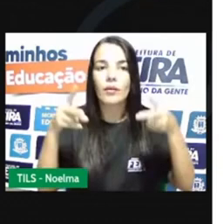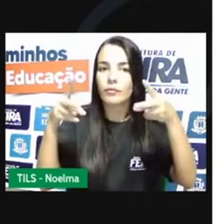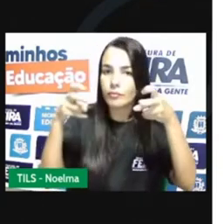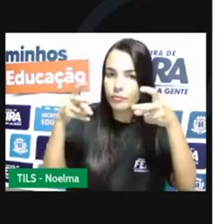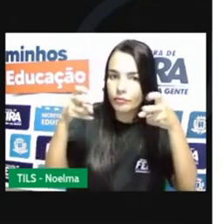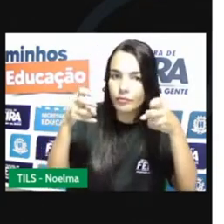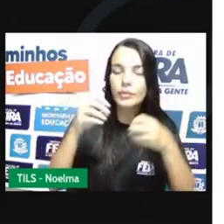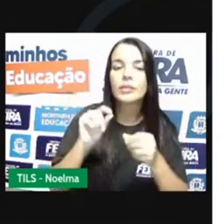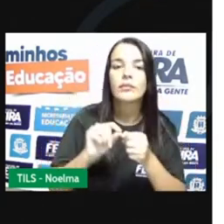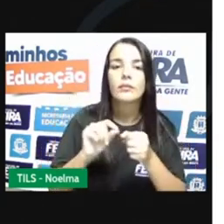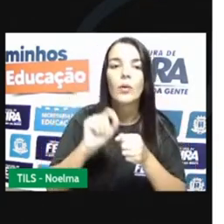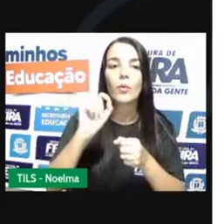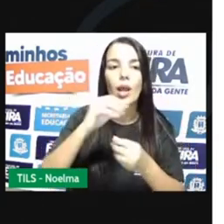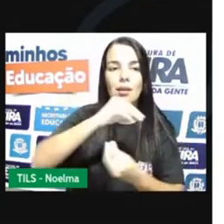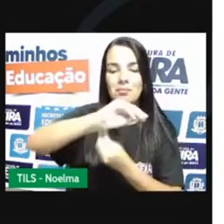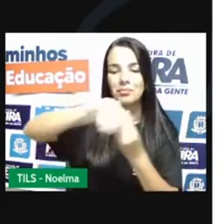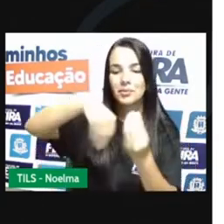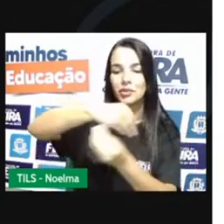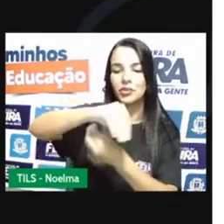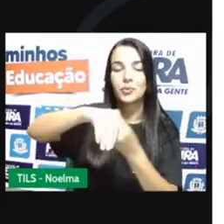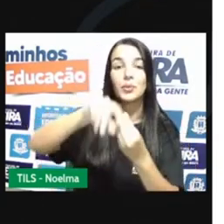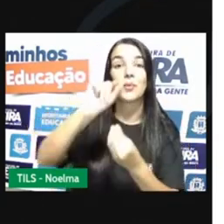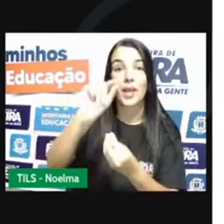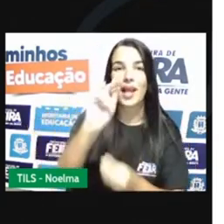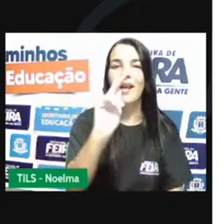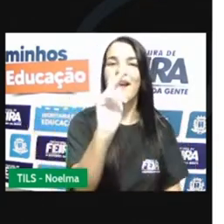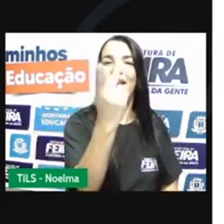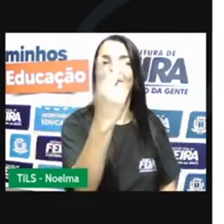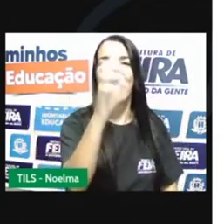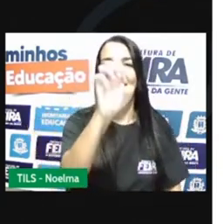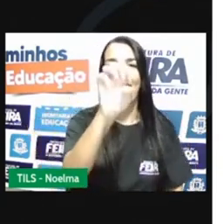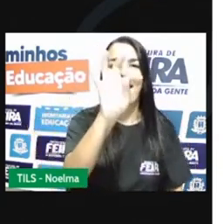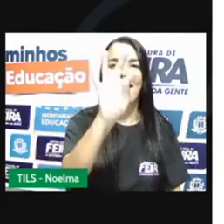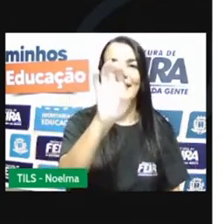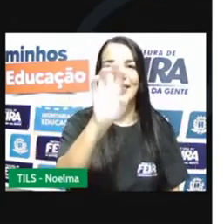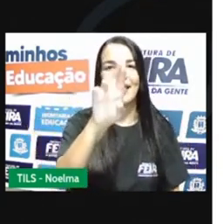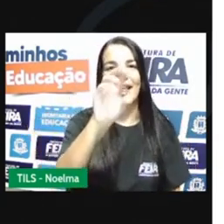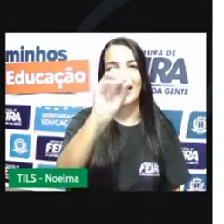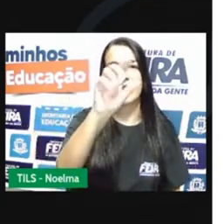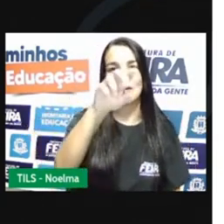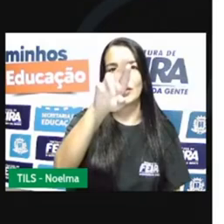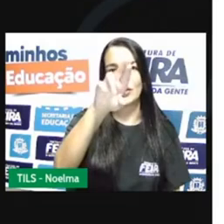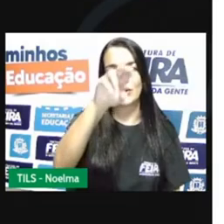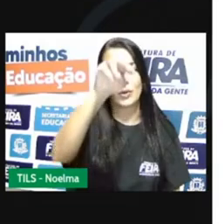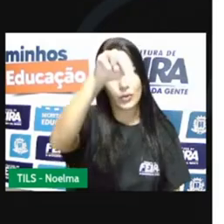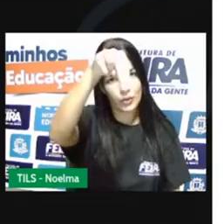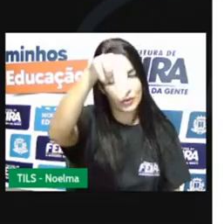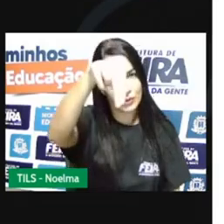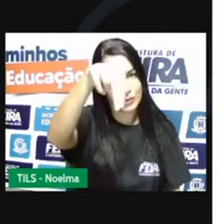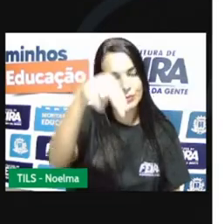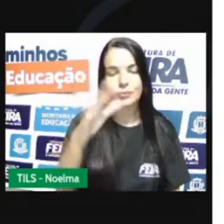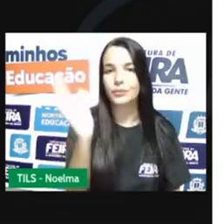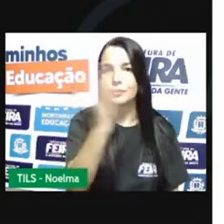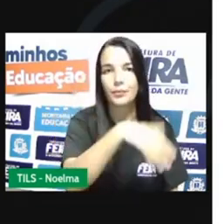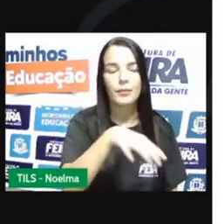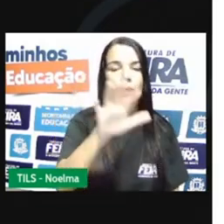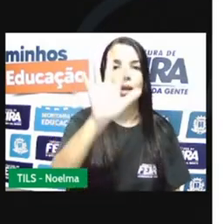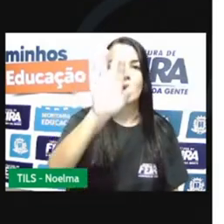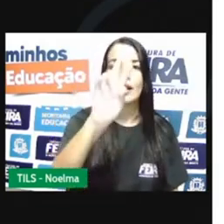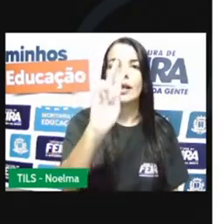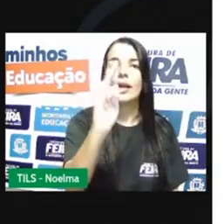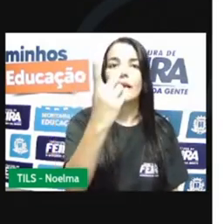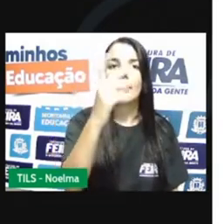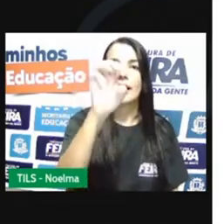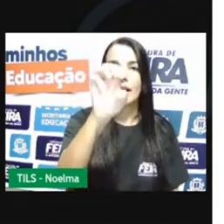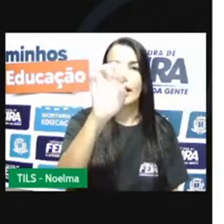mistura aqui, ele é heterogênea. Hétero significa diferente, uma mistura diferente, certo?